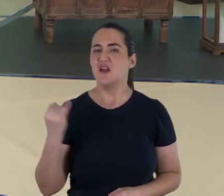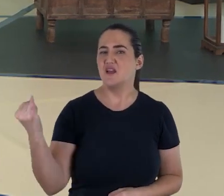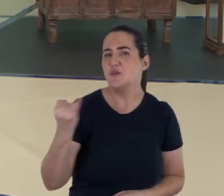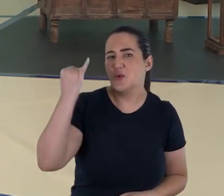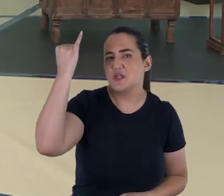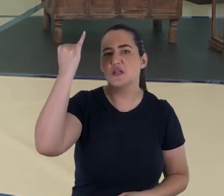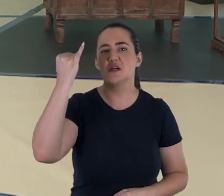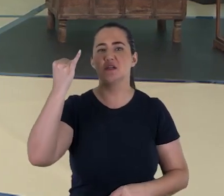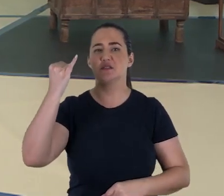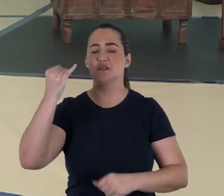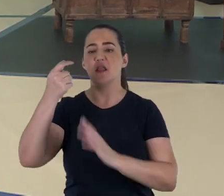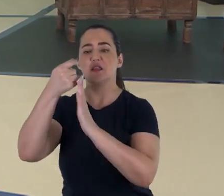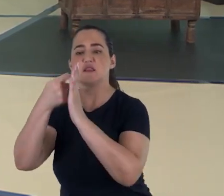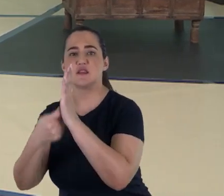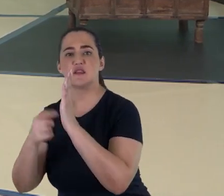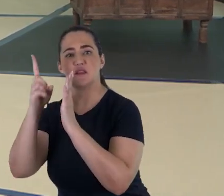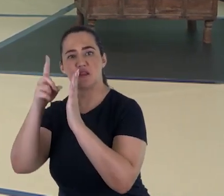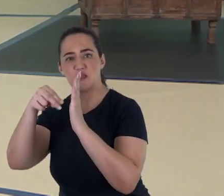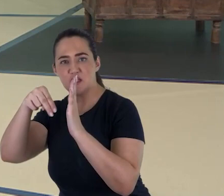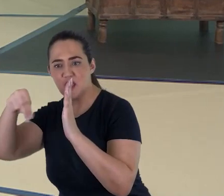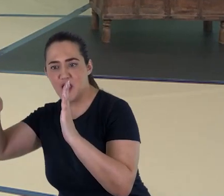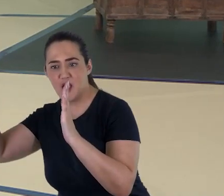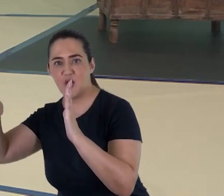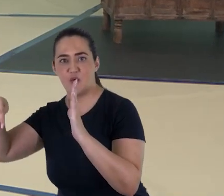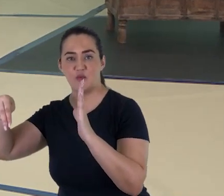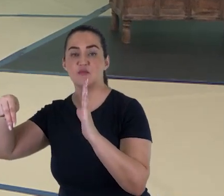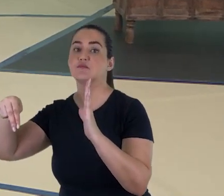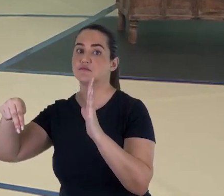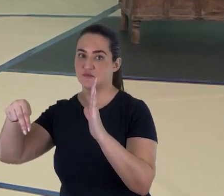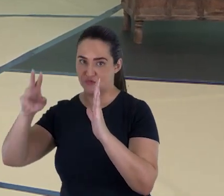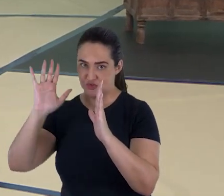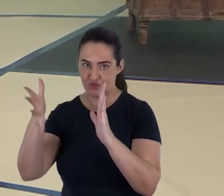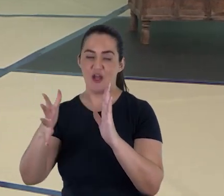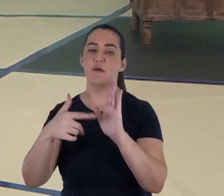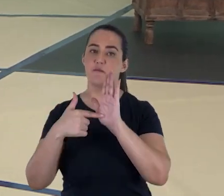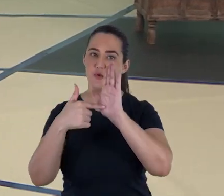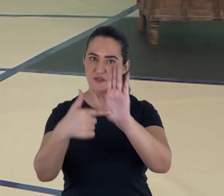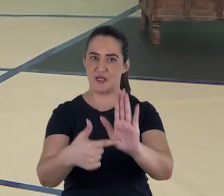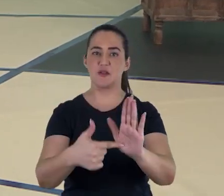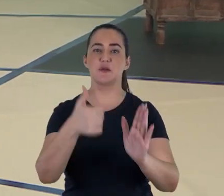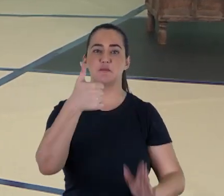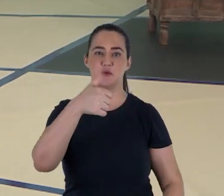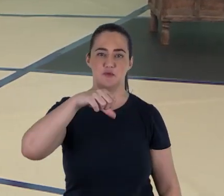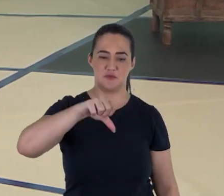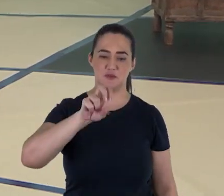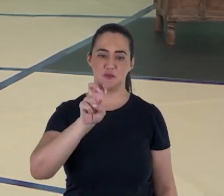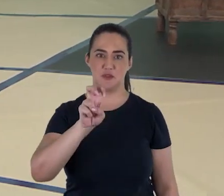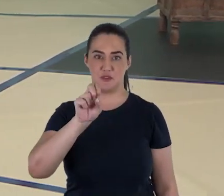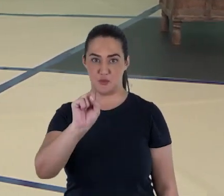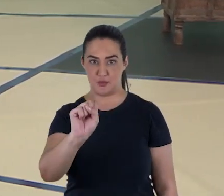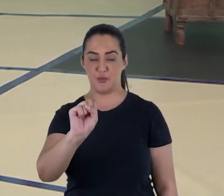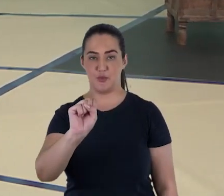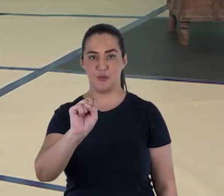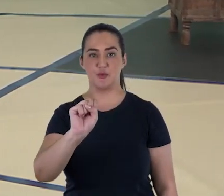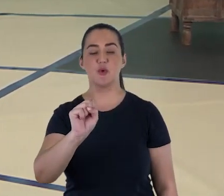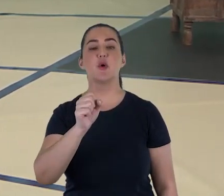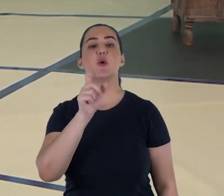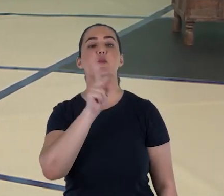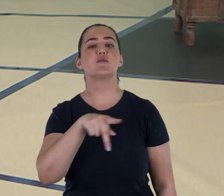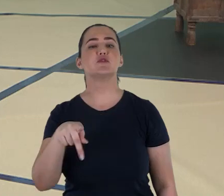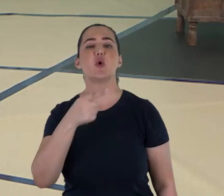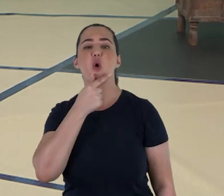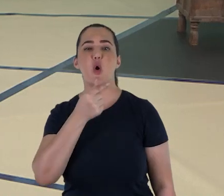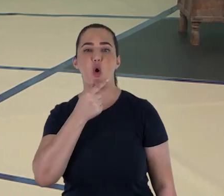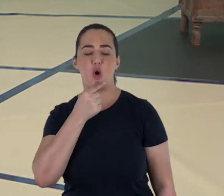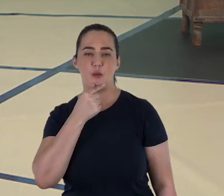fragmentos de Daniel entre os pergaminhos do Mar Morto foi expressa pela primeira vez, em 1958, quando o